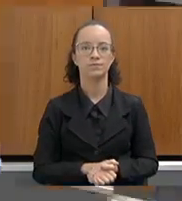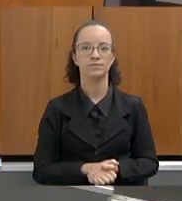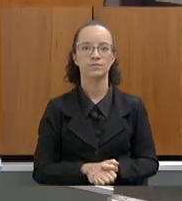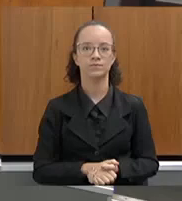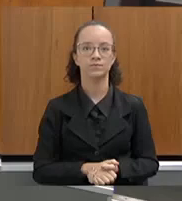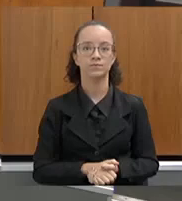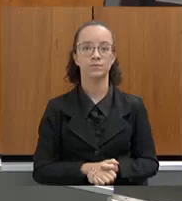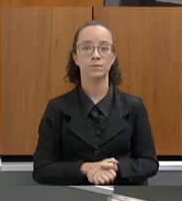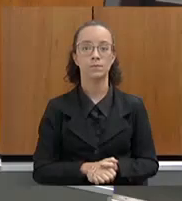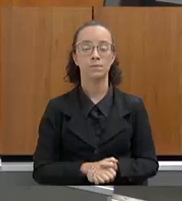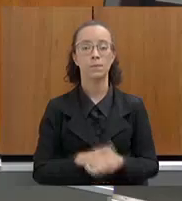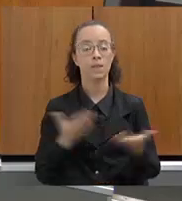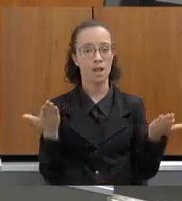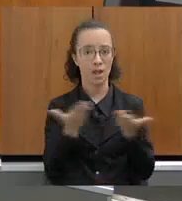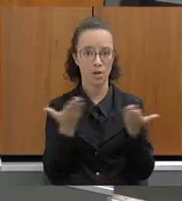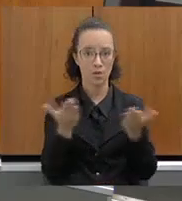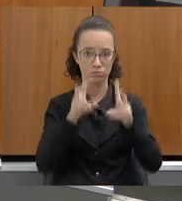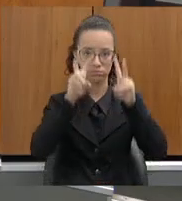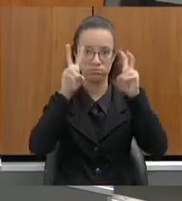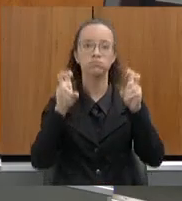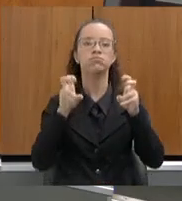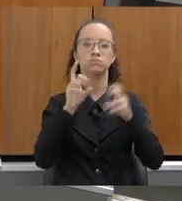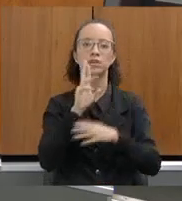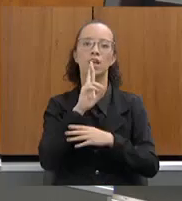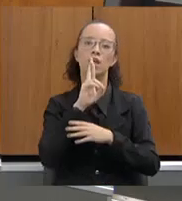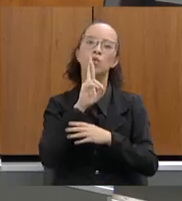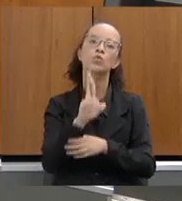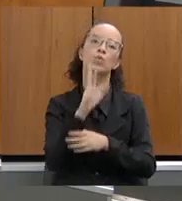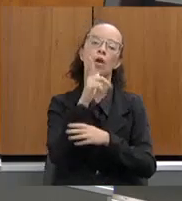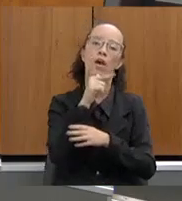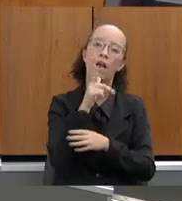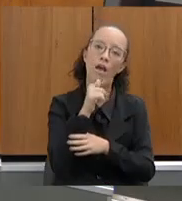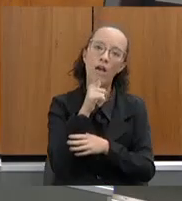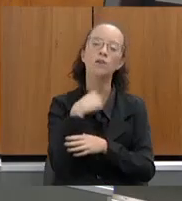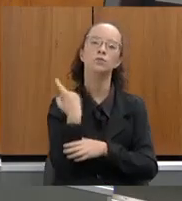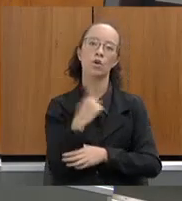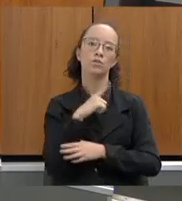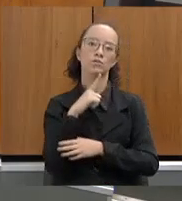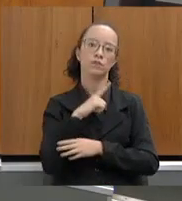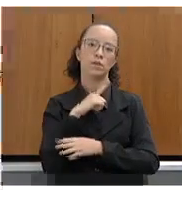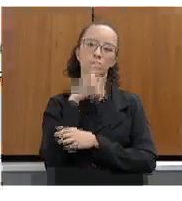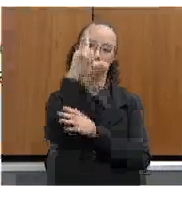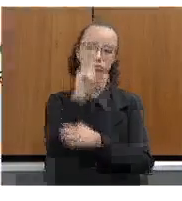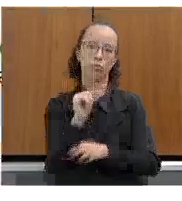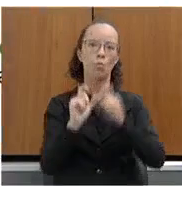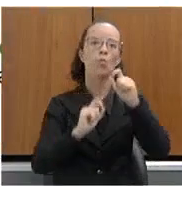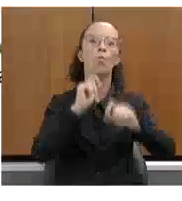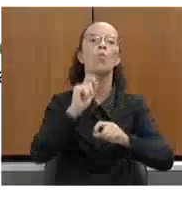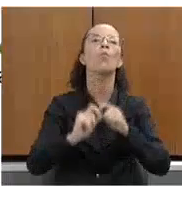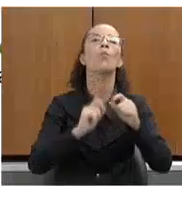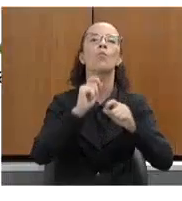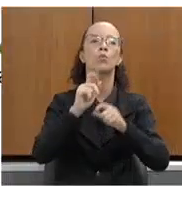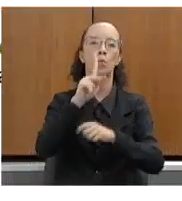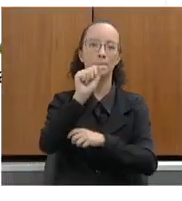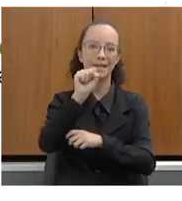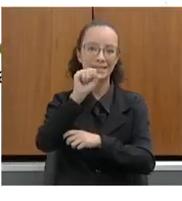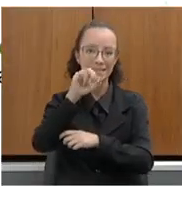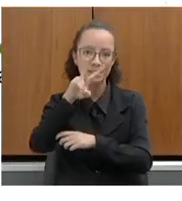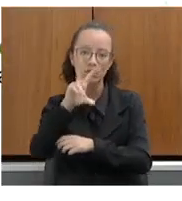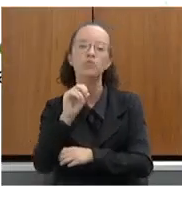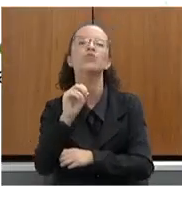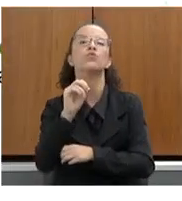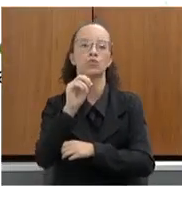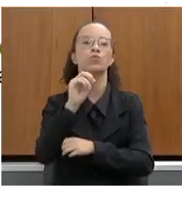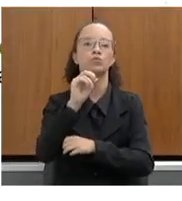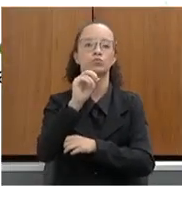Em relação a recursos hídricos, nós tivemos também uma redução do passivo de